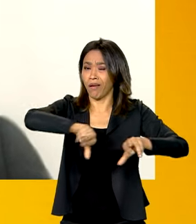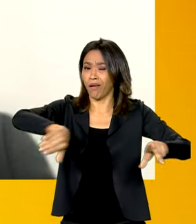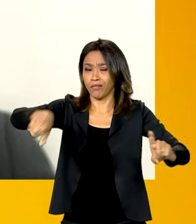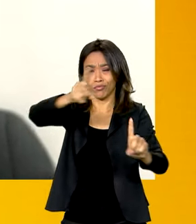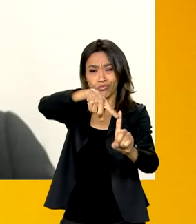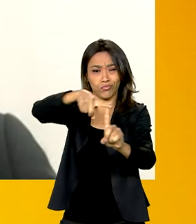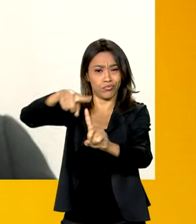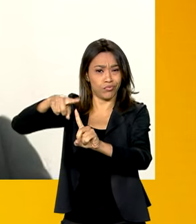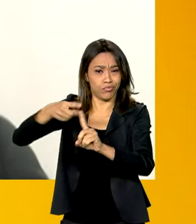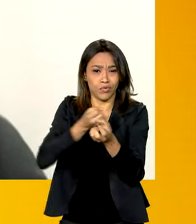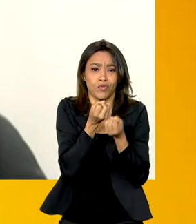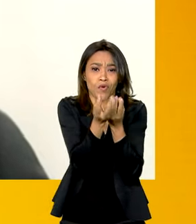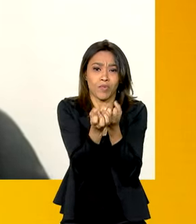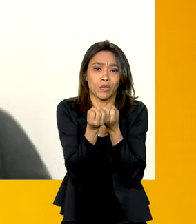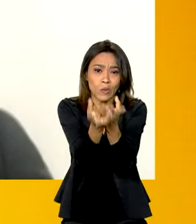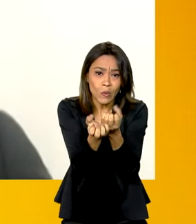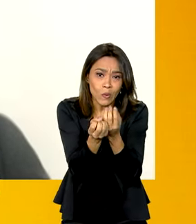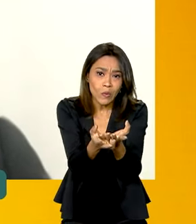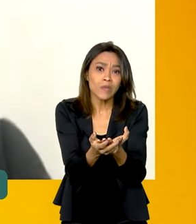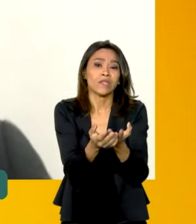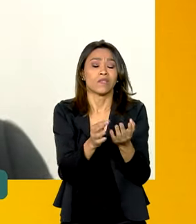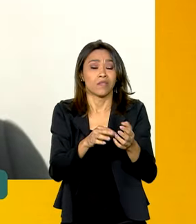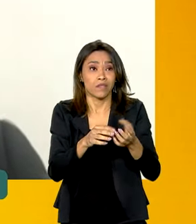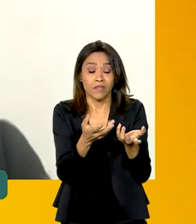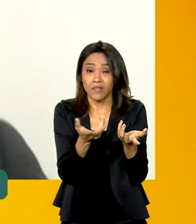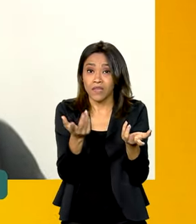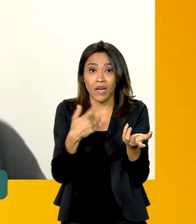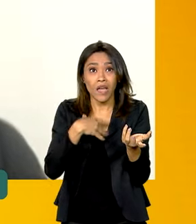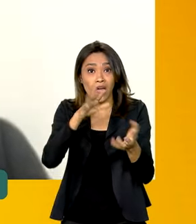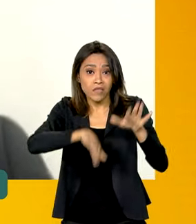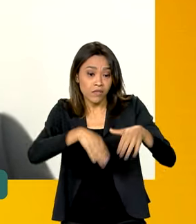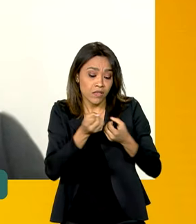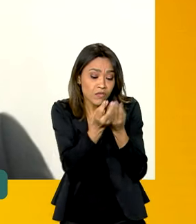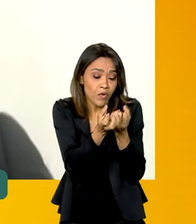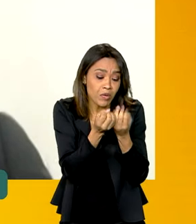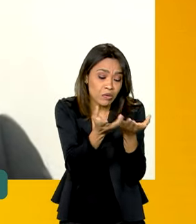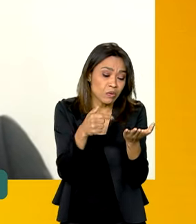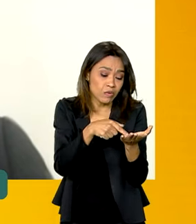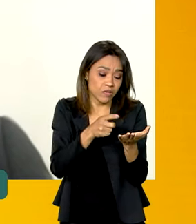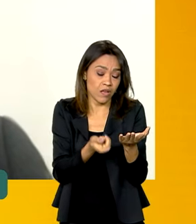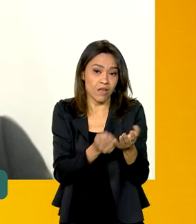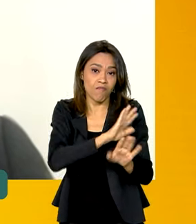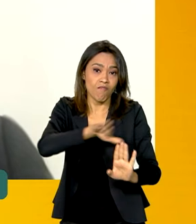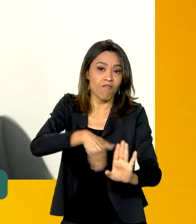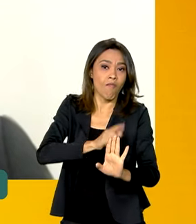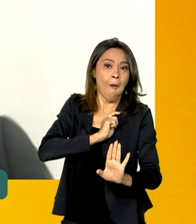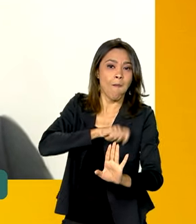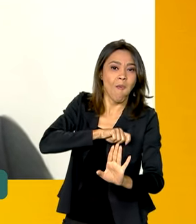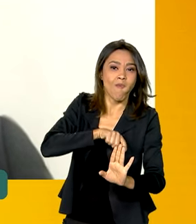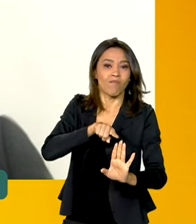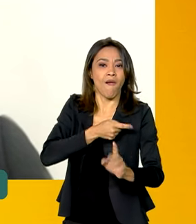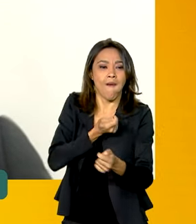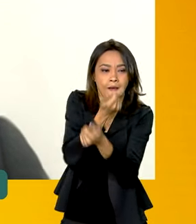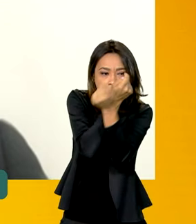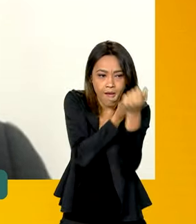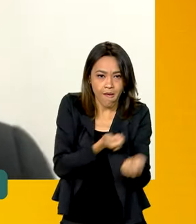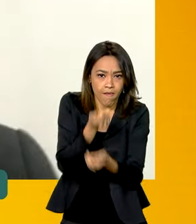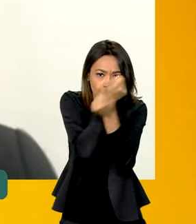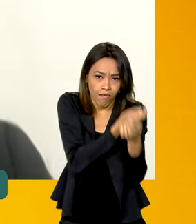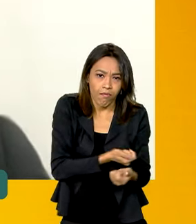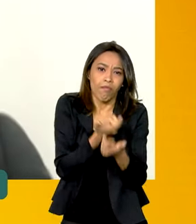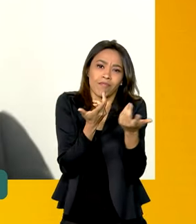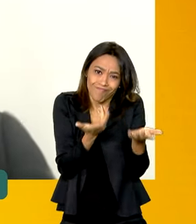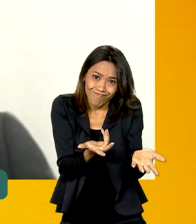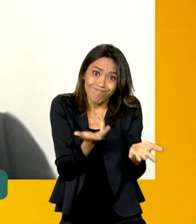canais. Muitas vezes, uma informação que não é bem apurada, equivocada, ou até maliciosa, realmente, com o intuito de levar esse